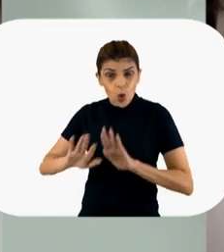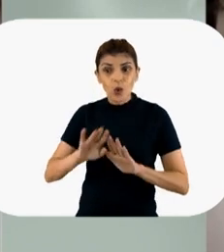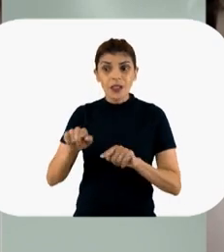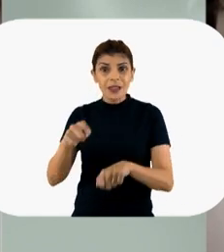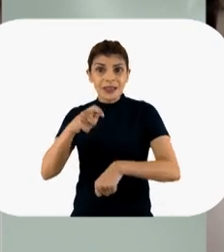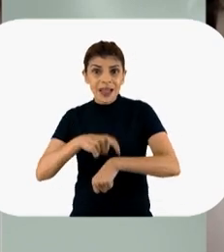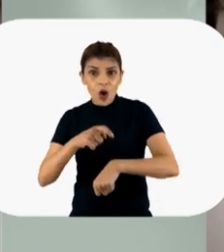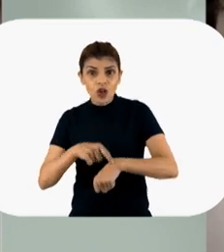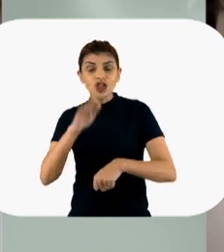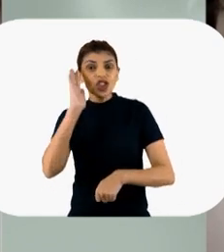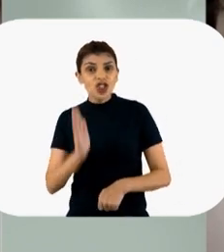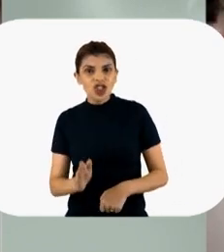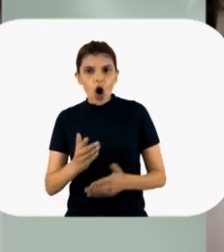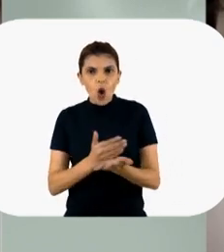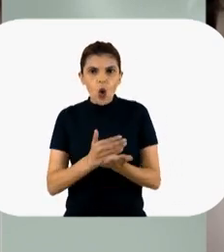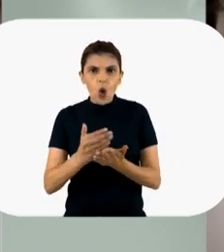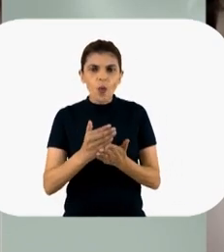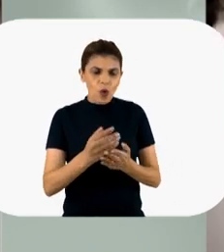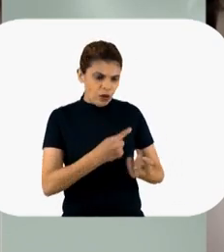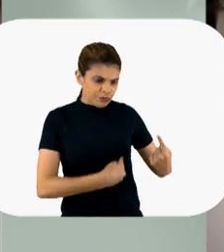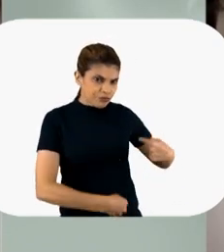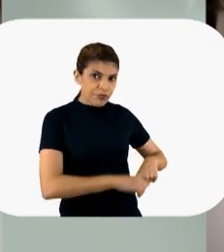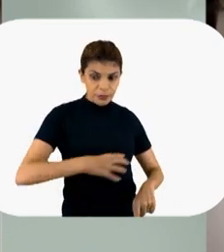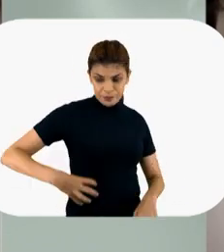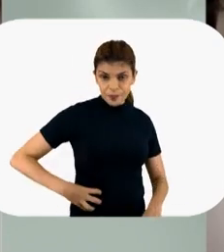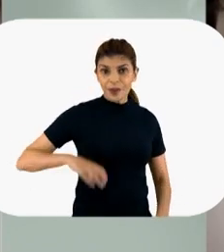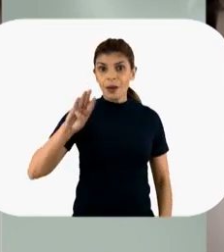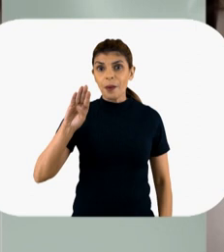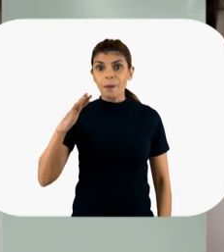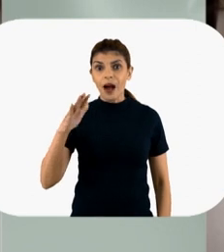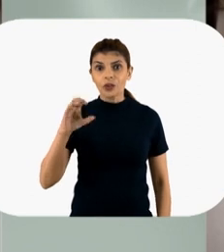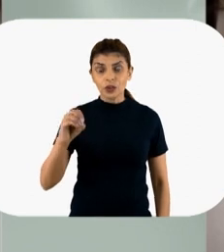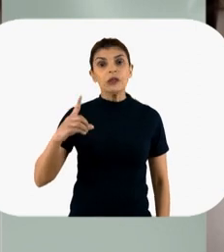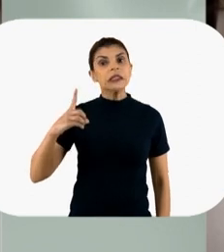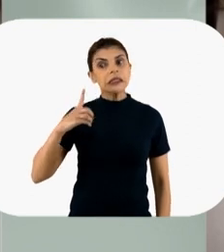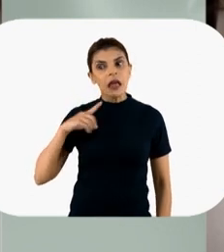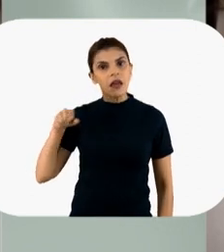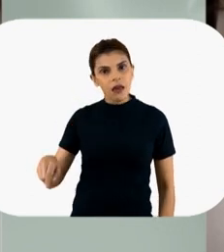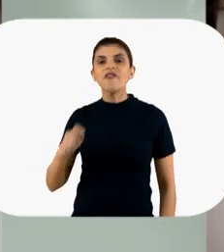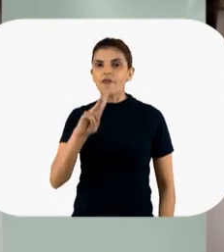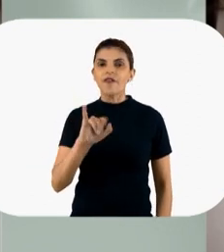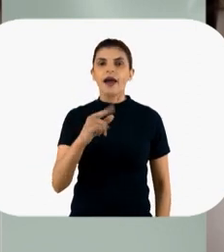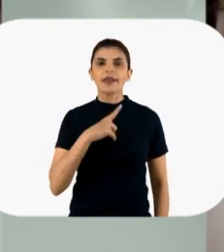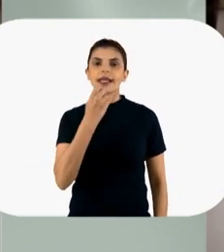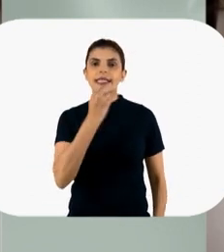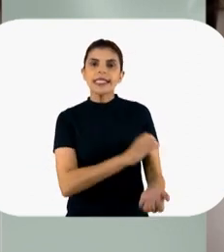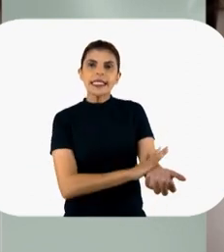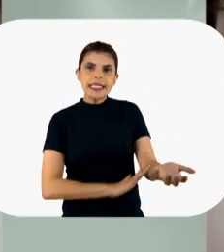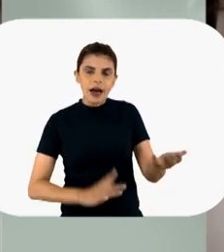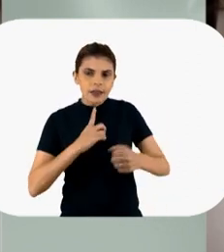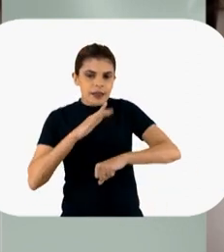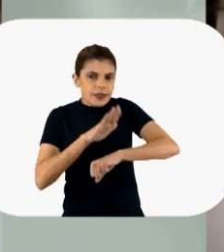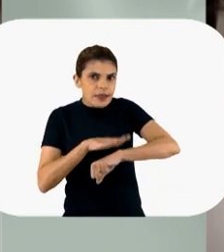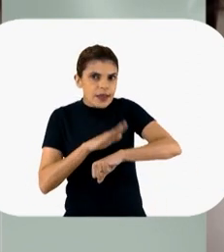É a hora de você anticoagular ele naquela fase que ele já necrosou a parede do vaso. E aí ele está trombosado, mas tem necrose. Esse cara vai sangrar. Por